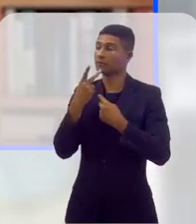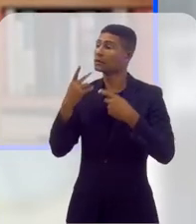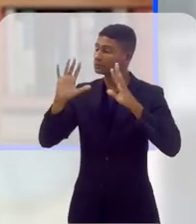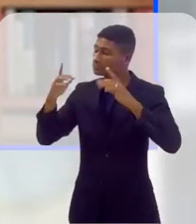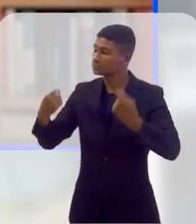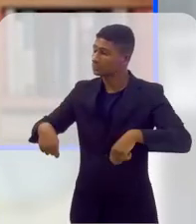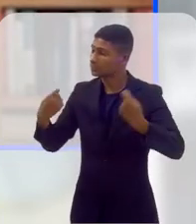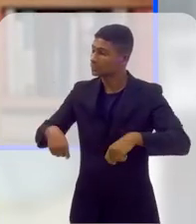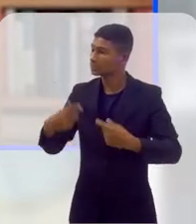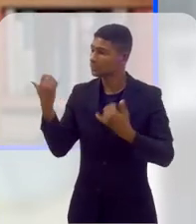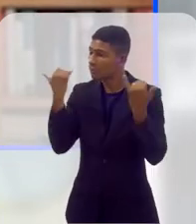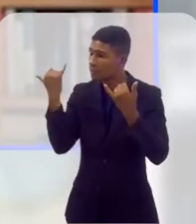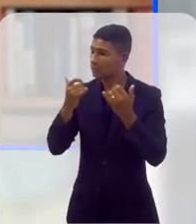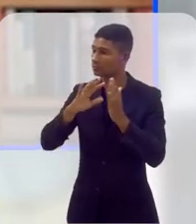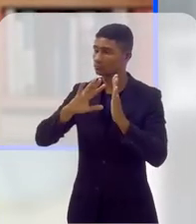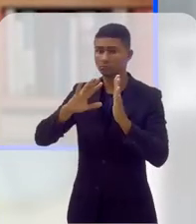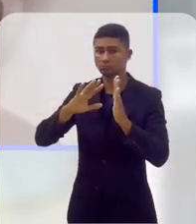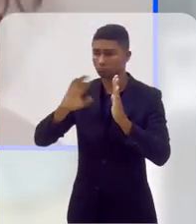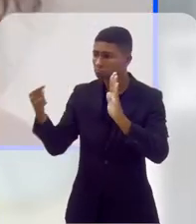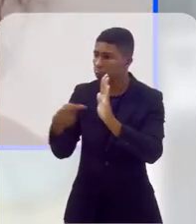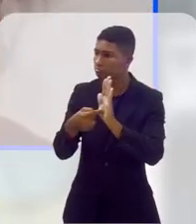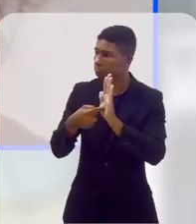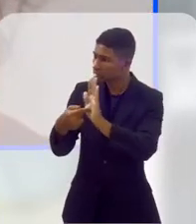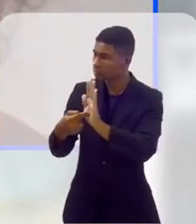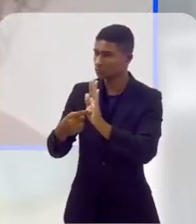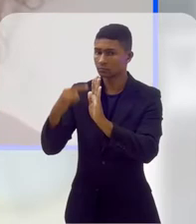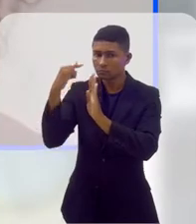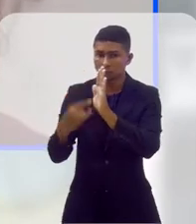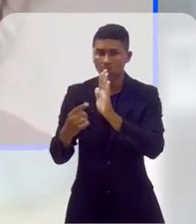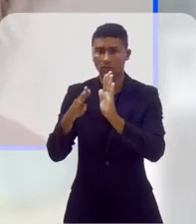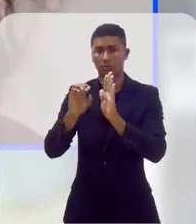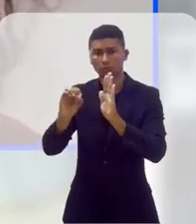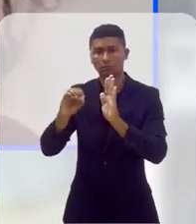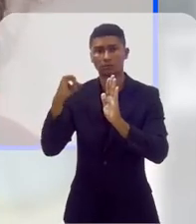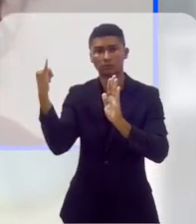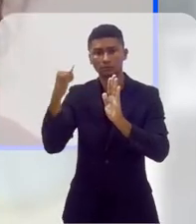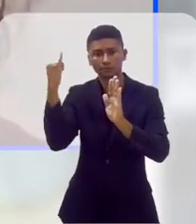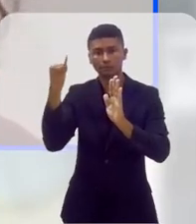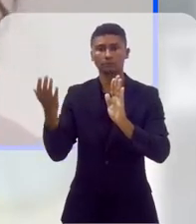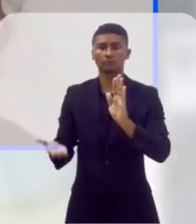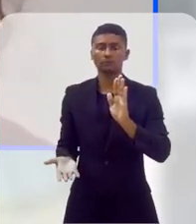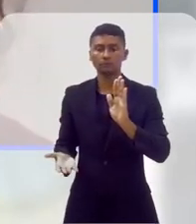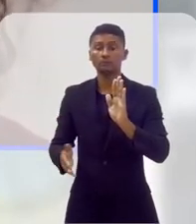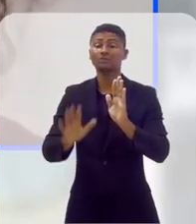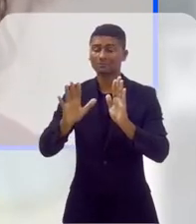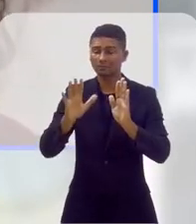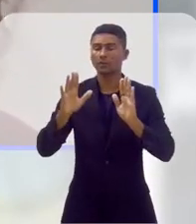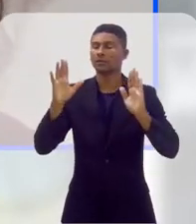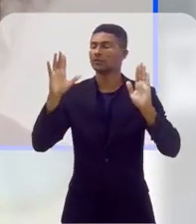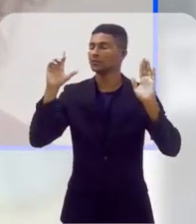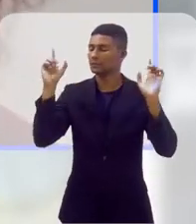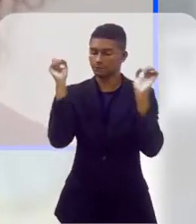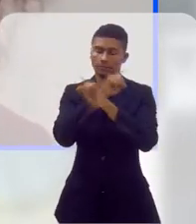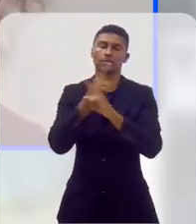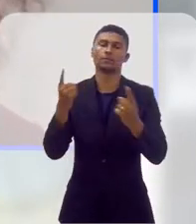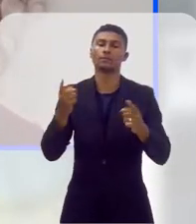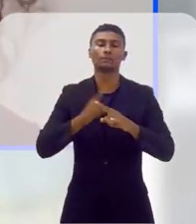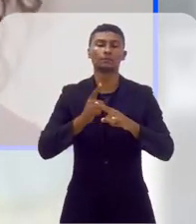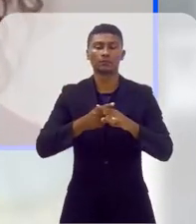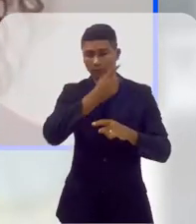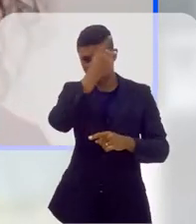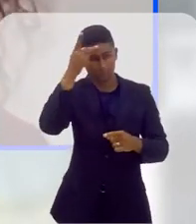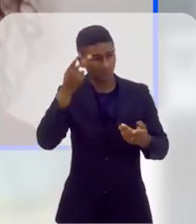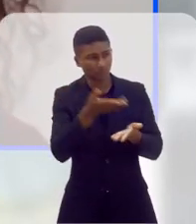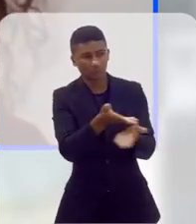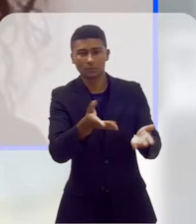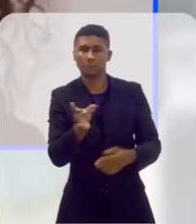gerar dados, né? E é muito importante essa geração de dados, mas a gente ainda tem muita dificuldade, porque as pessoas têm